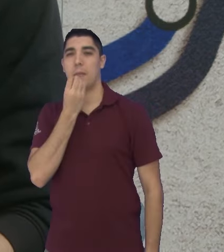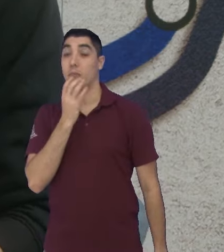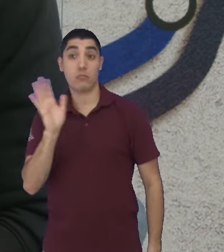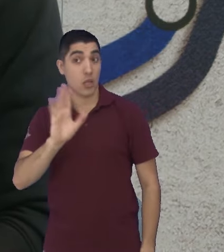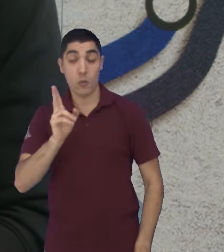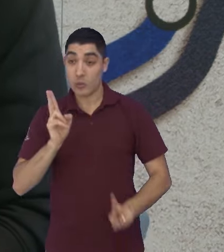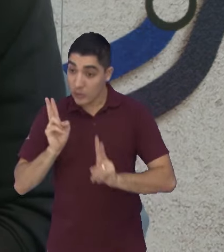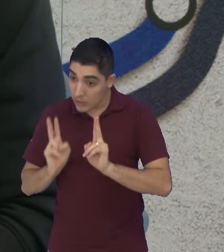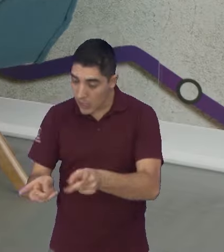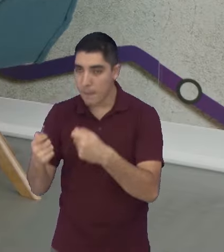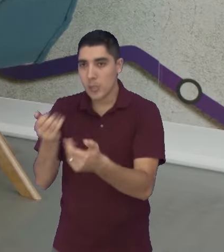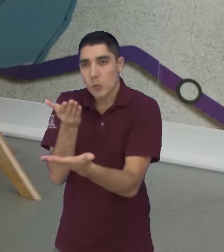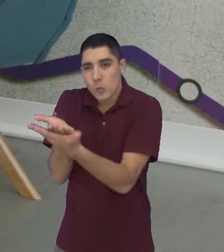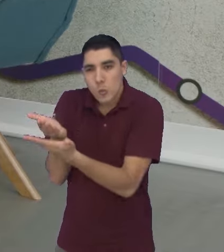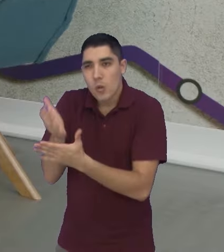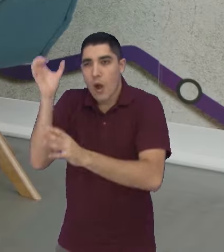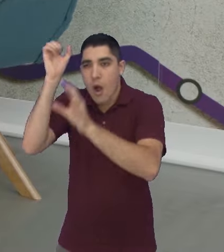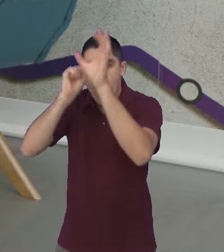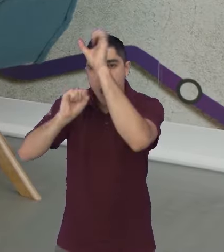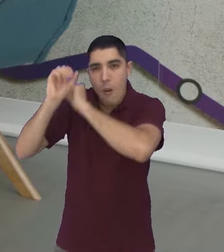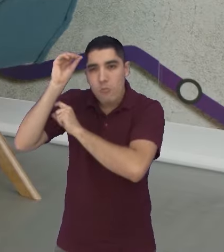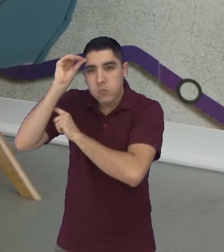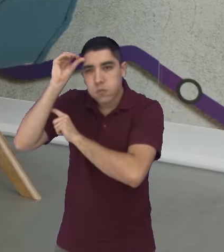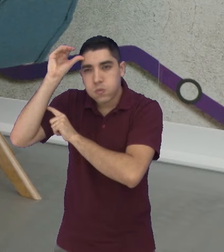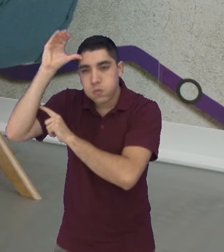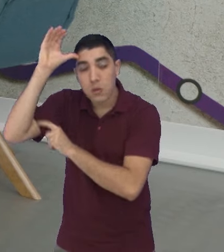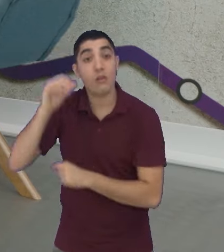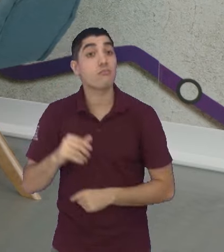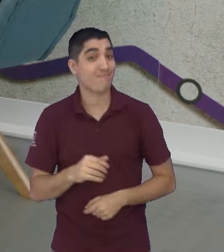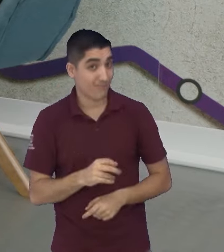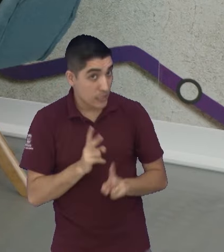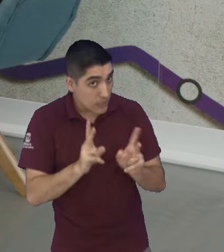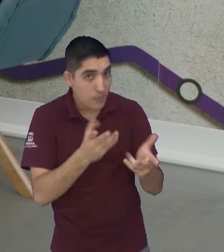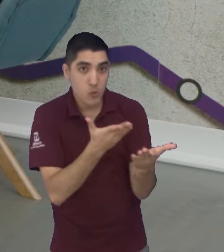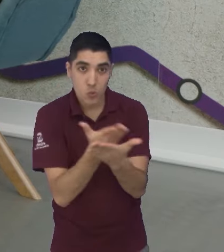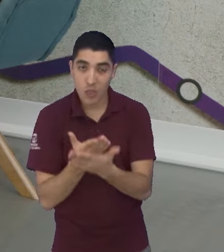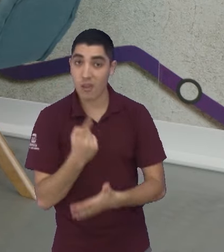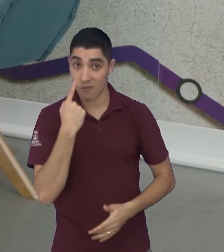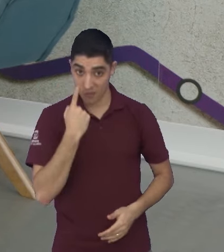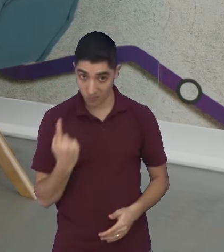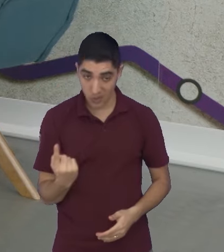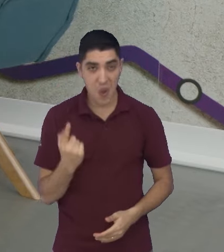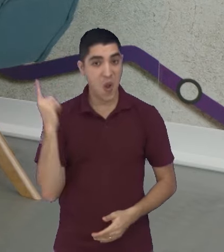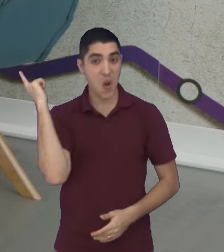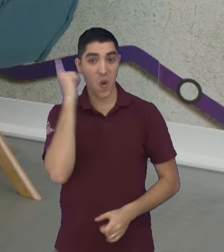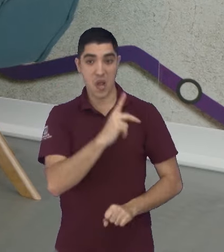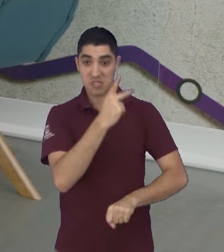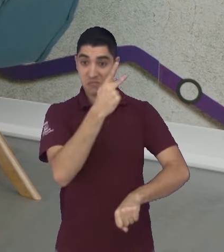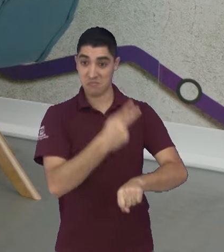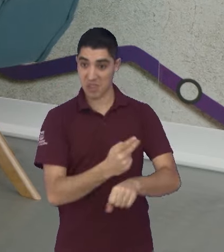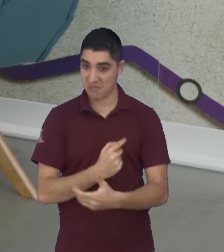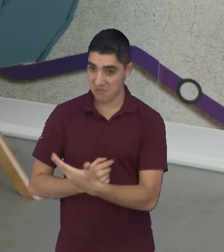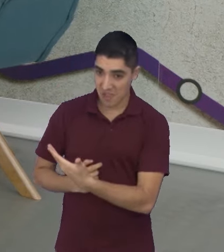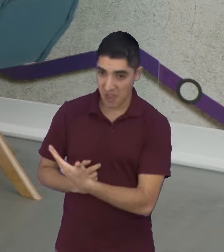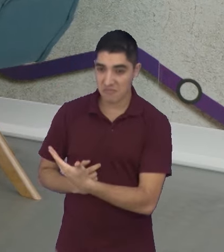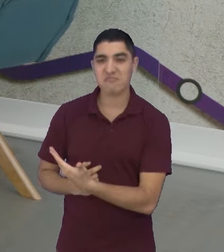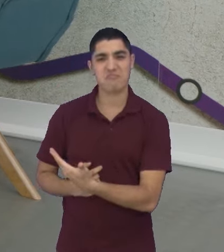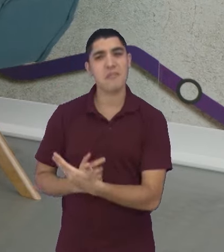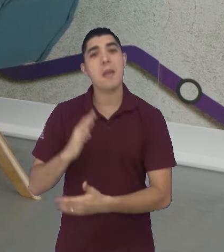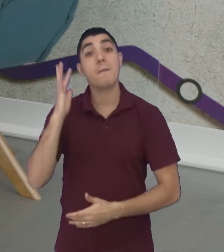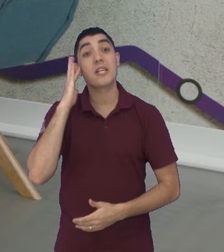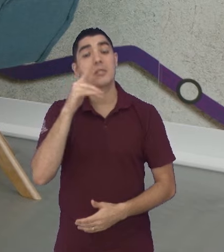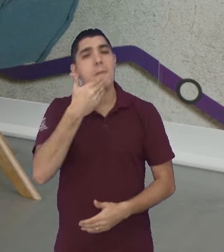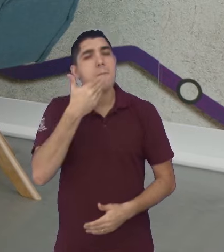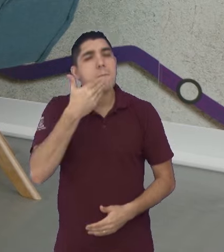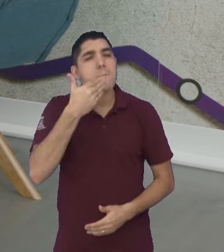cada vez mais. É isso. Nunca deixar de estudar, se atualizar sobre o mercado, viu, gente? Que aí, ganha um prêmio desse. Já pensou ser um dos melhores